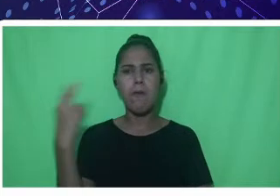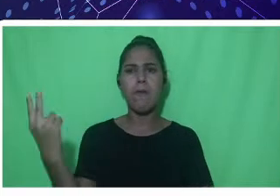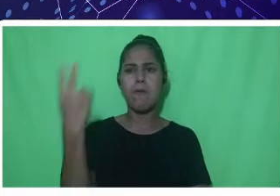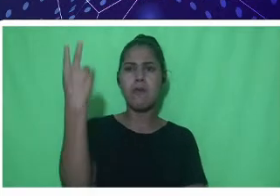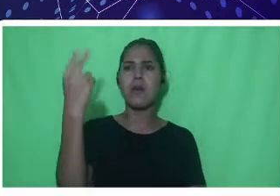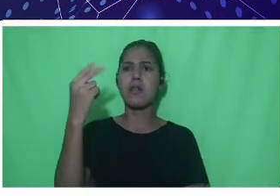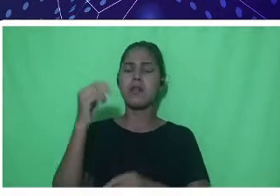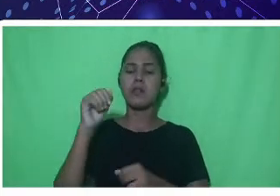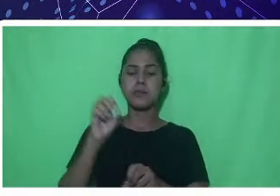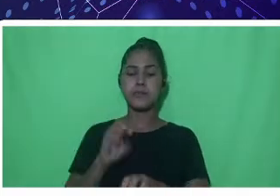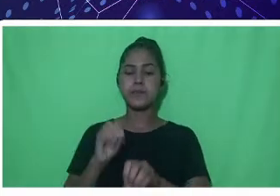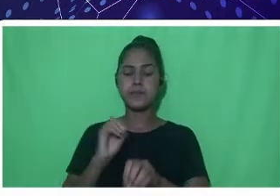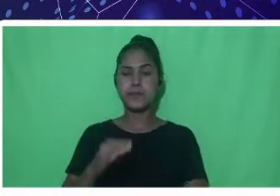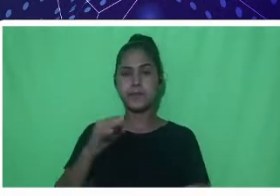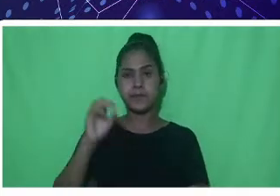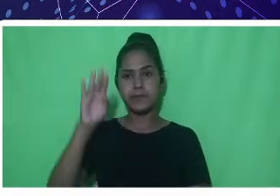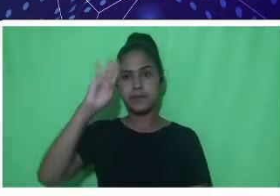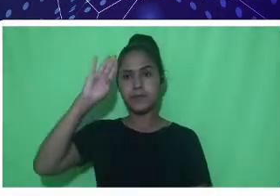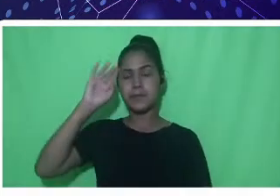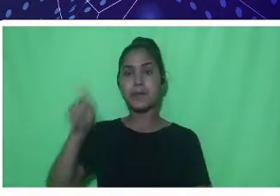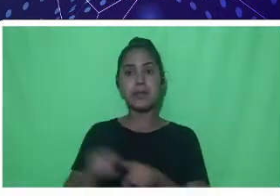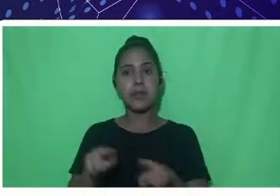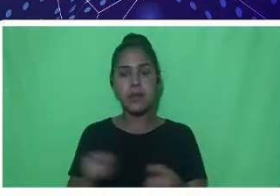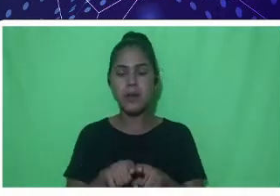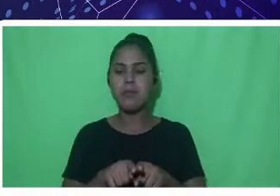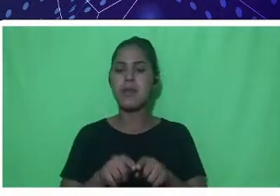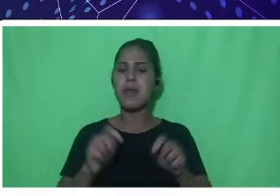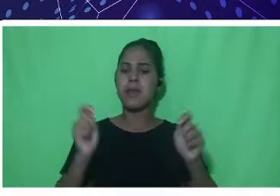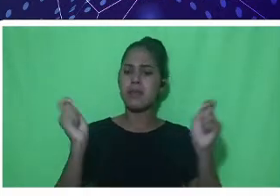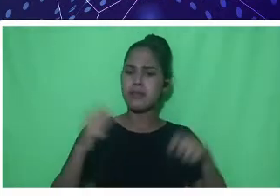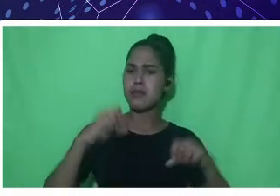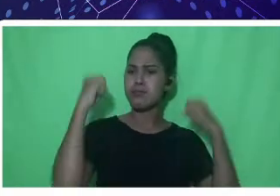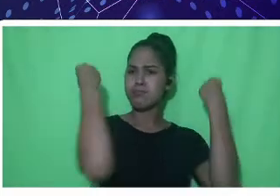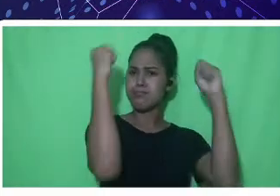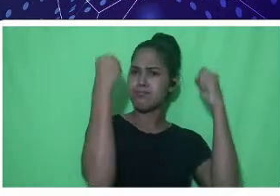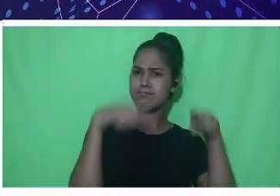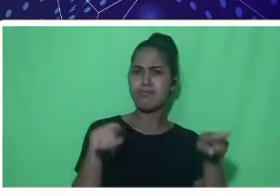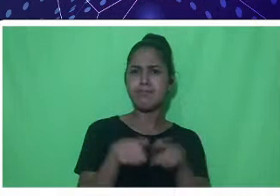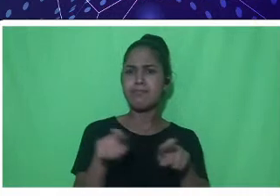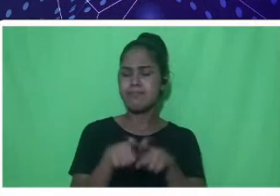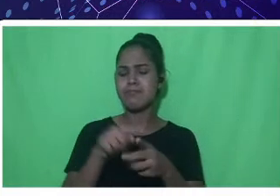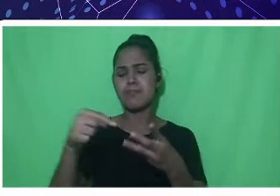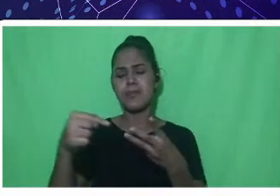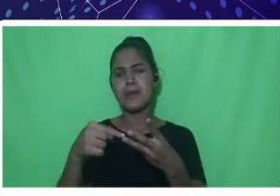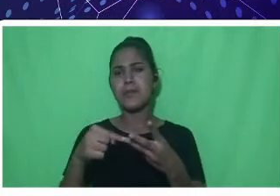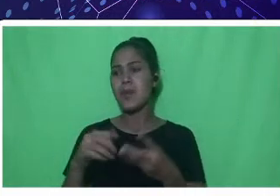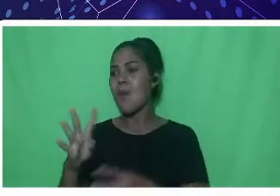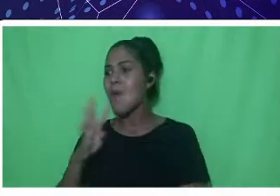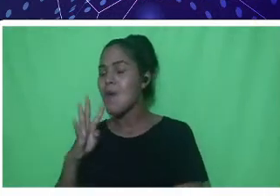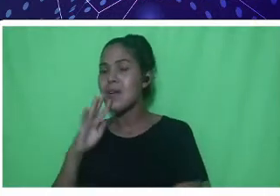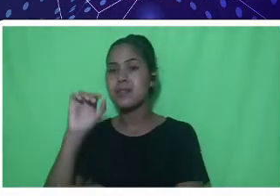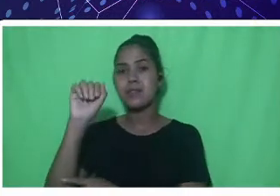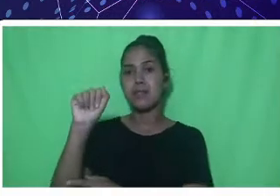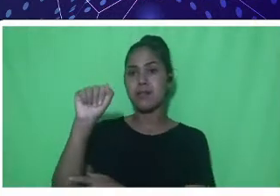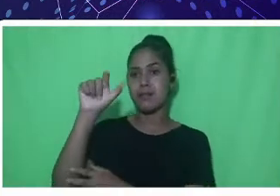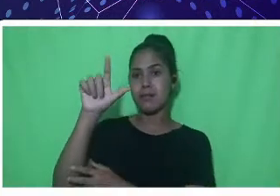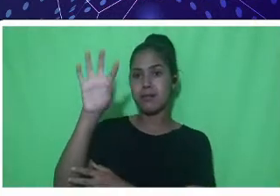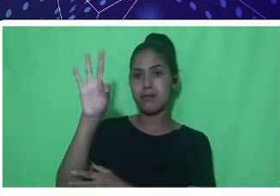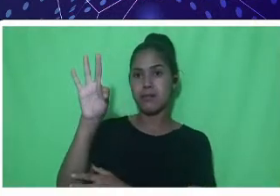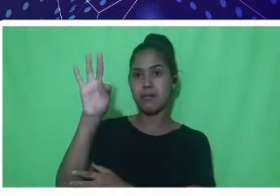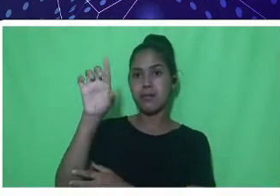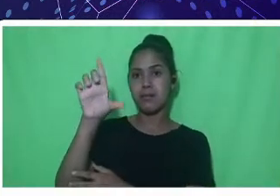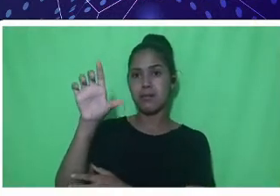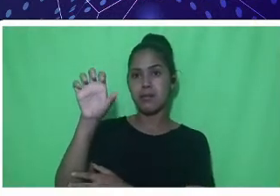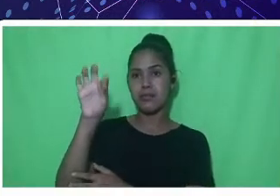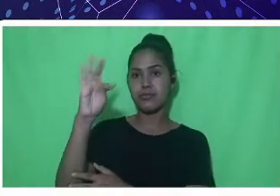estudantis, pratiquem esporte e se exercitem. Conheçam as atléticas universitárias e, se no seu curso não houver uma,